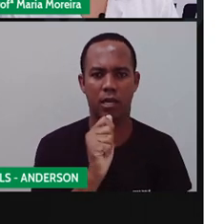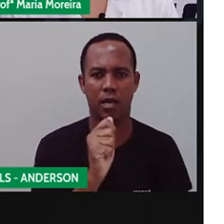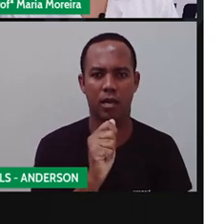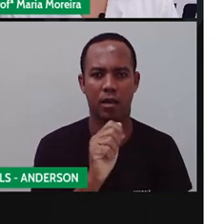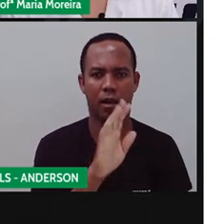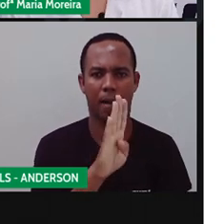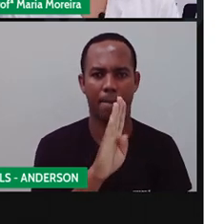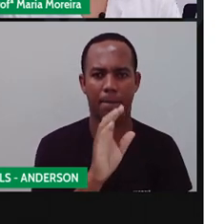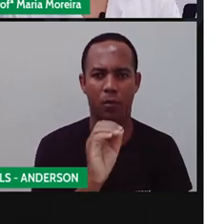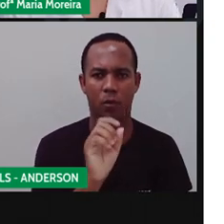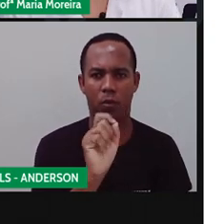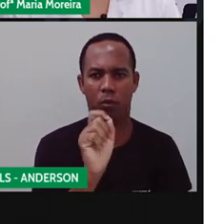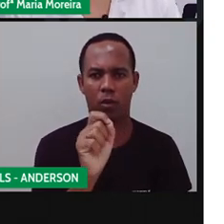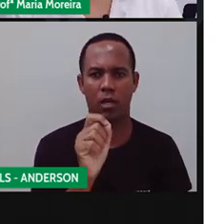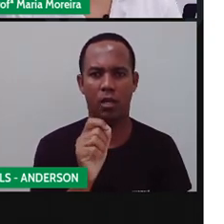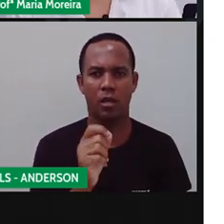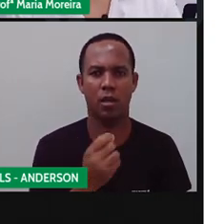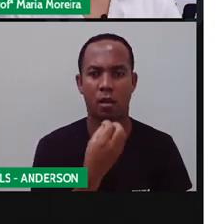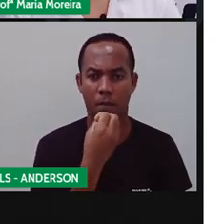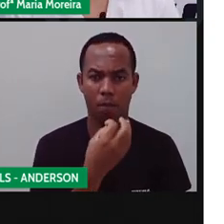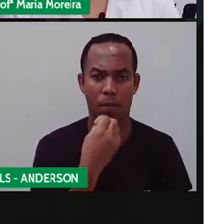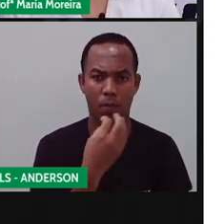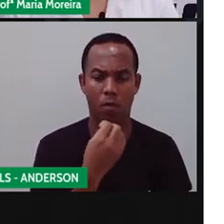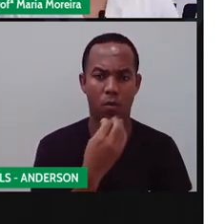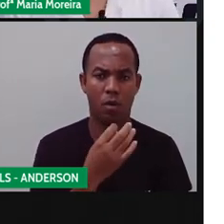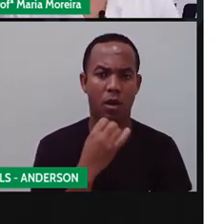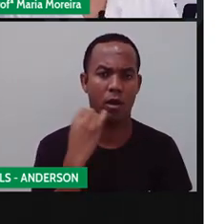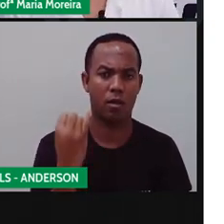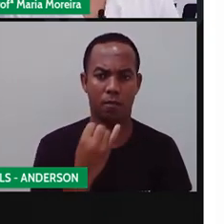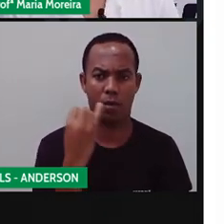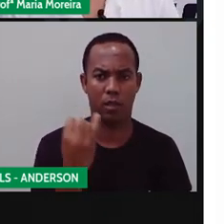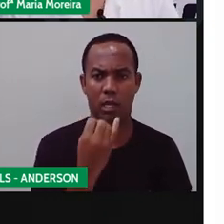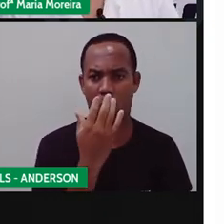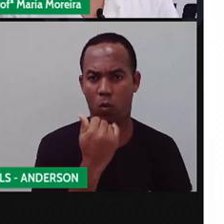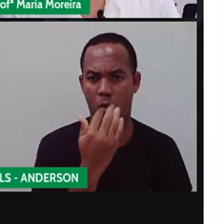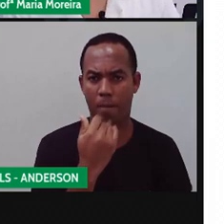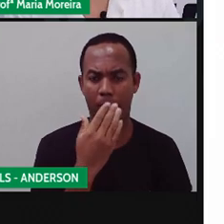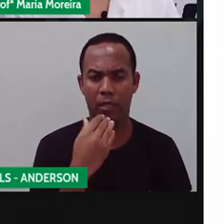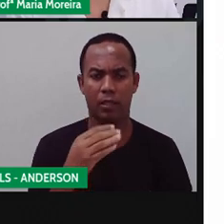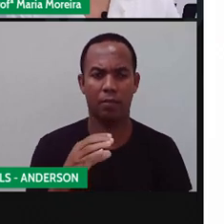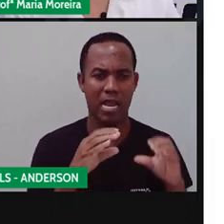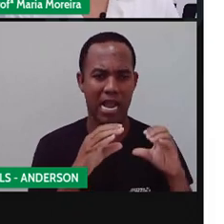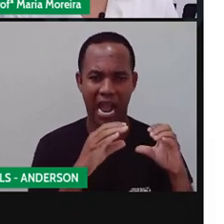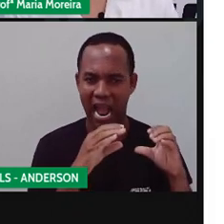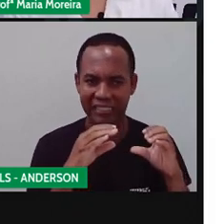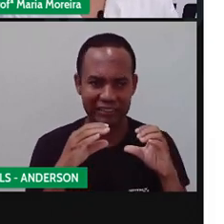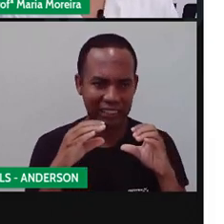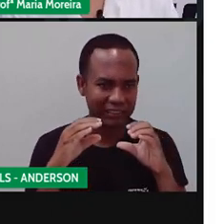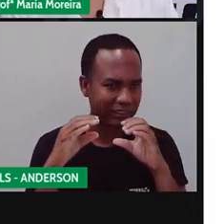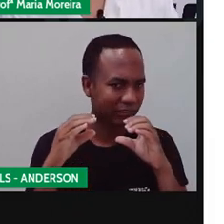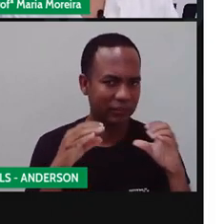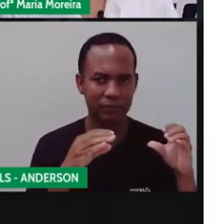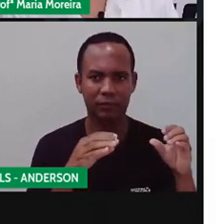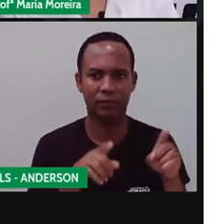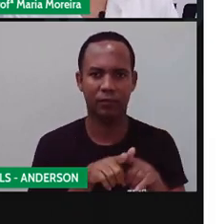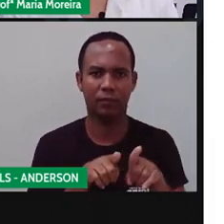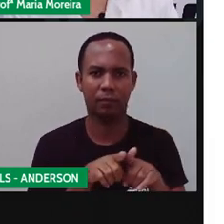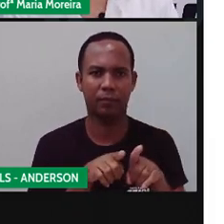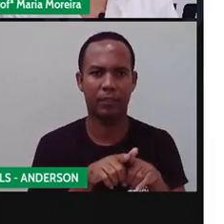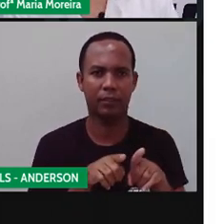Ele é muito rico em ferro, né? Importante comer quiabo aí. A melancia, que é diurética, né? O